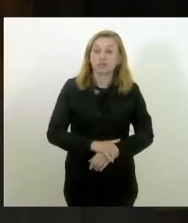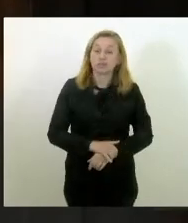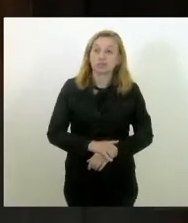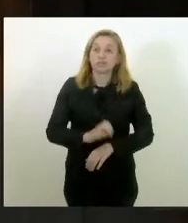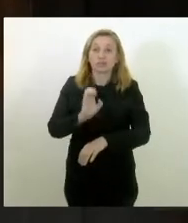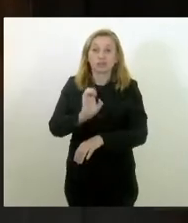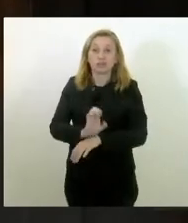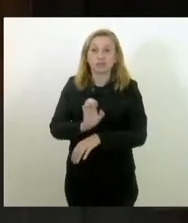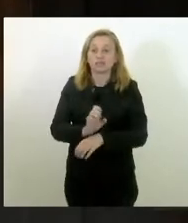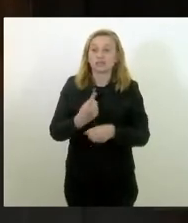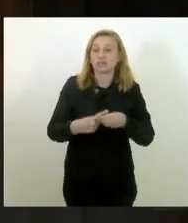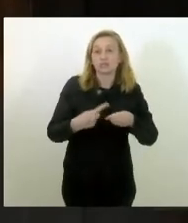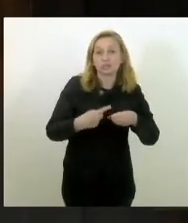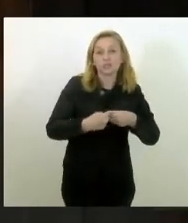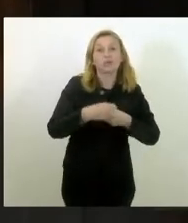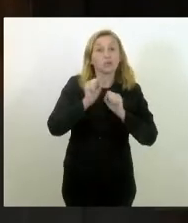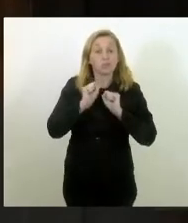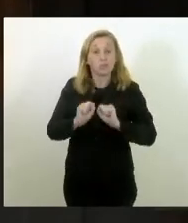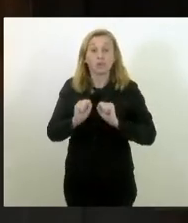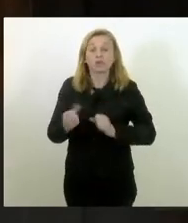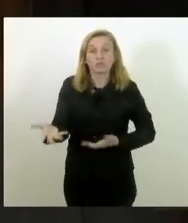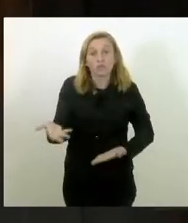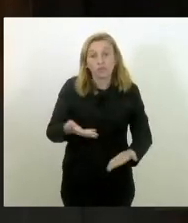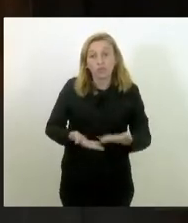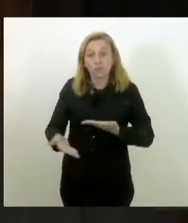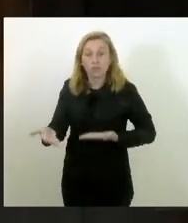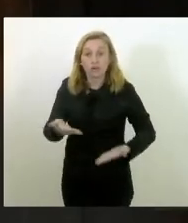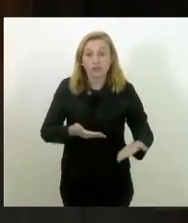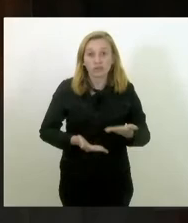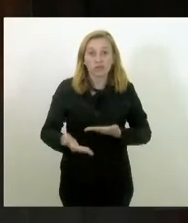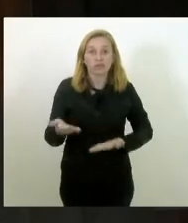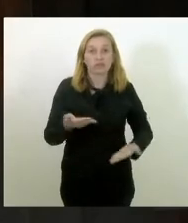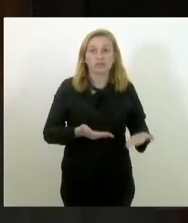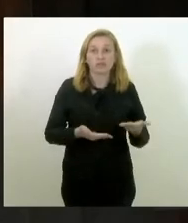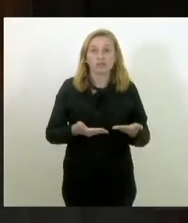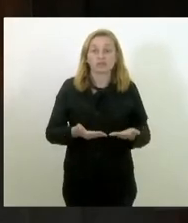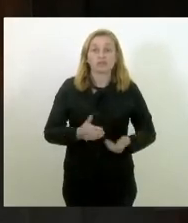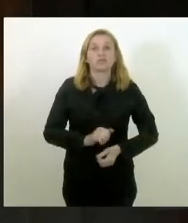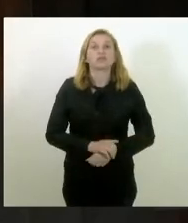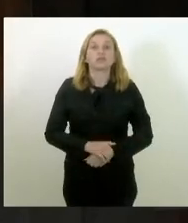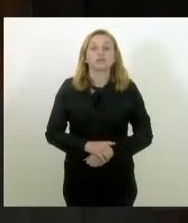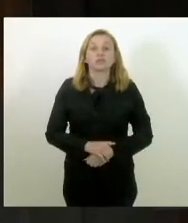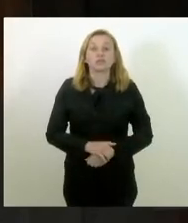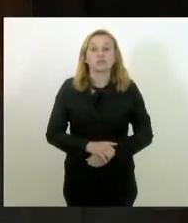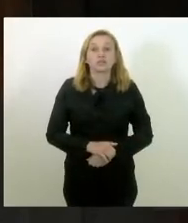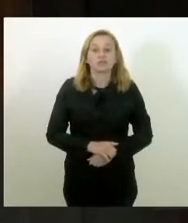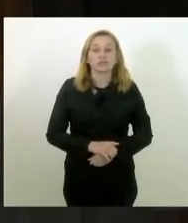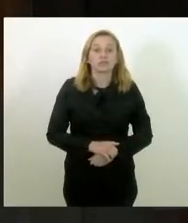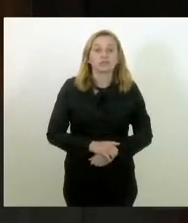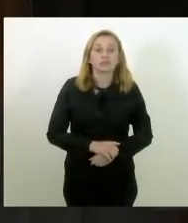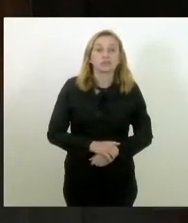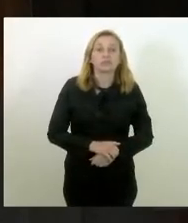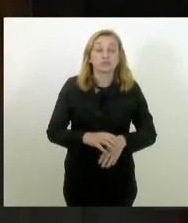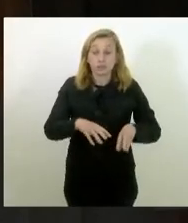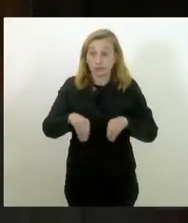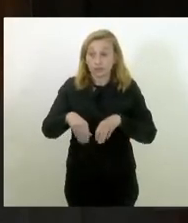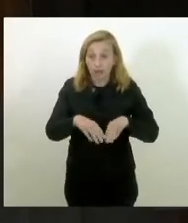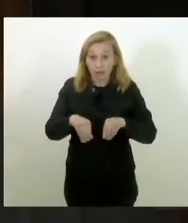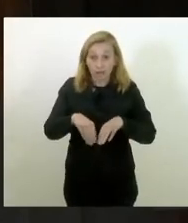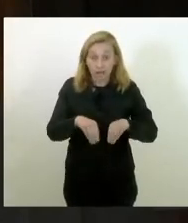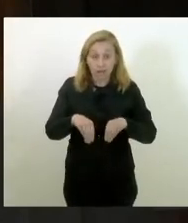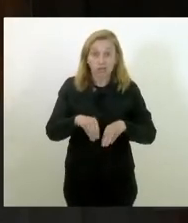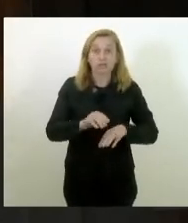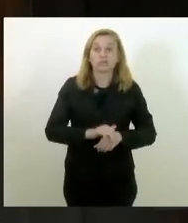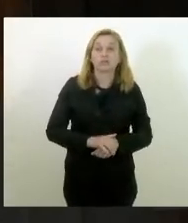os municípios possam compartilhar informações sobre déficit habitacional, sobre terrenos disponíveis, sobre